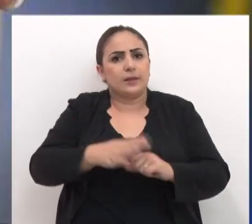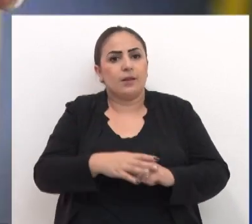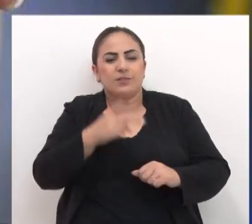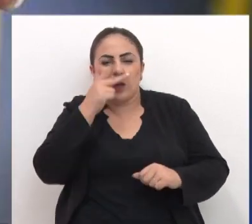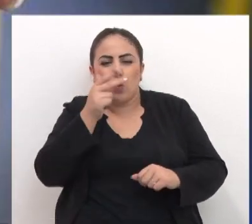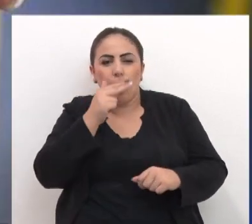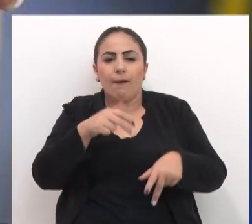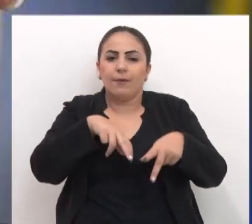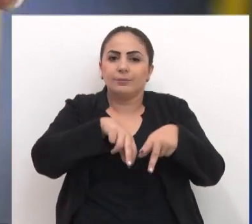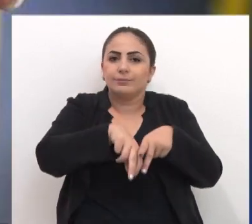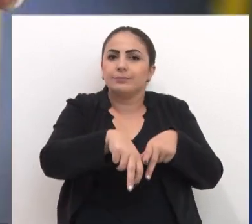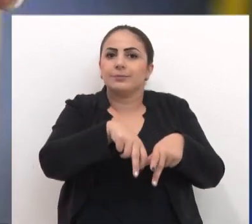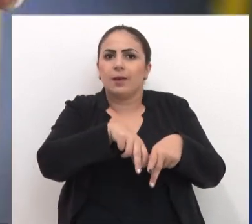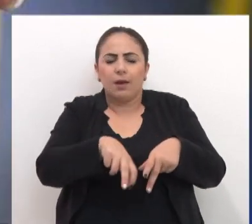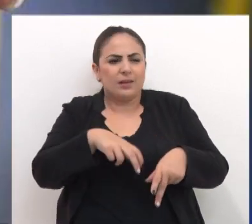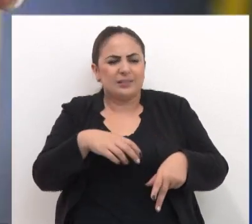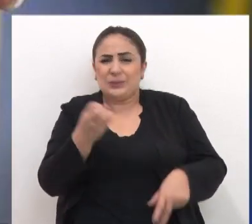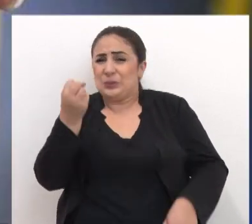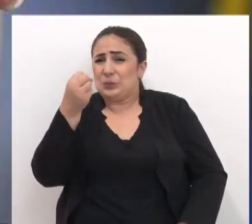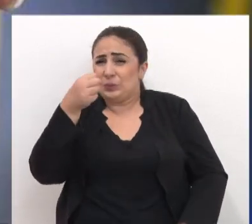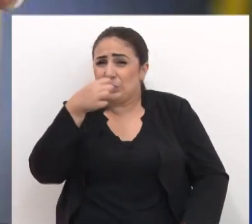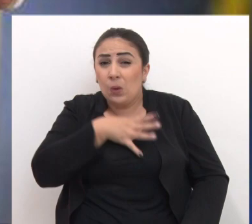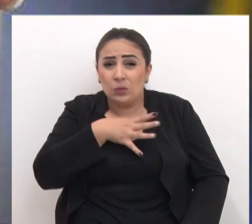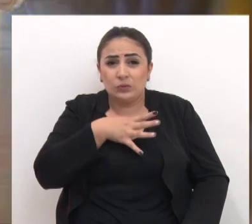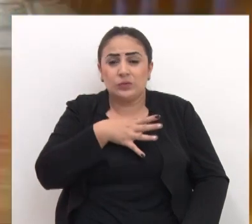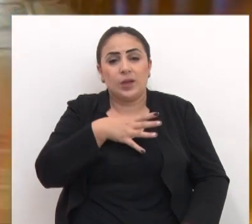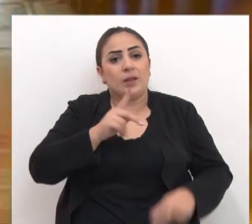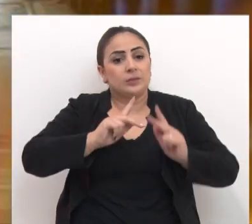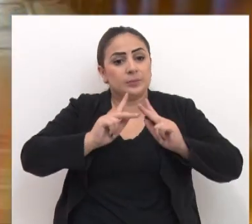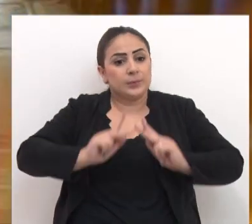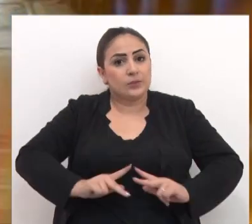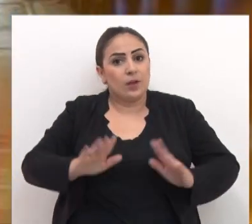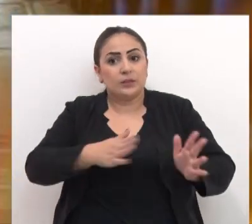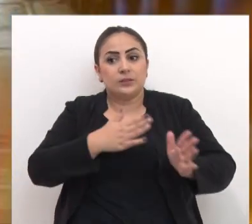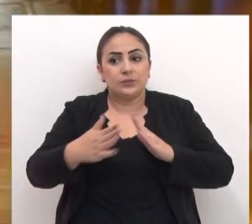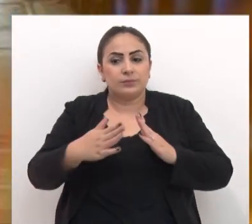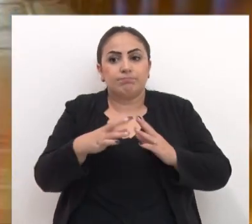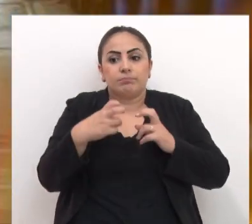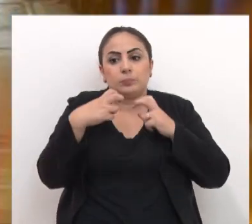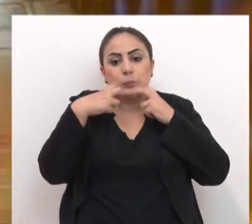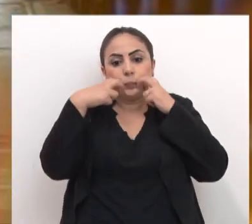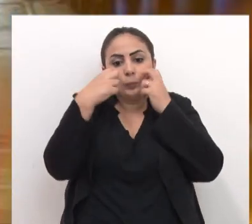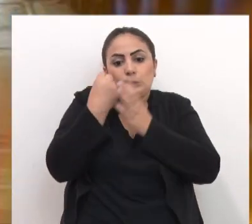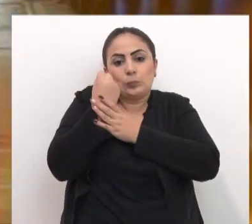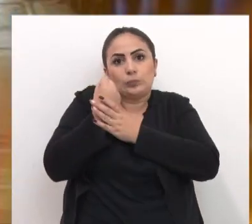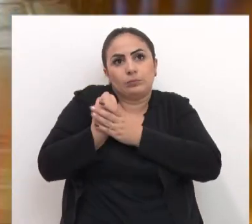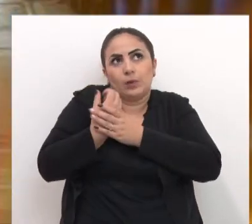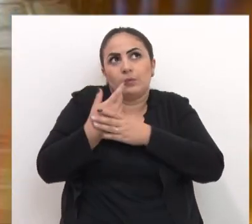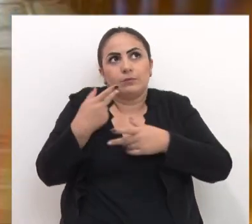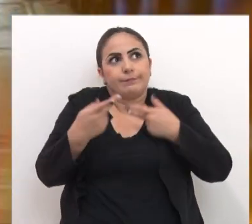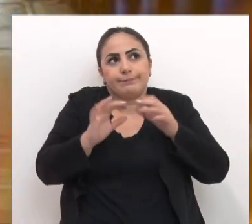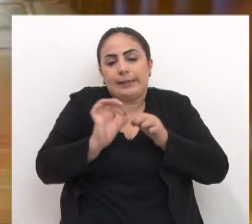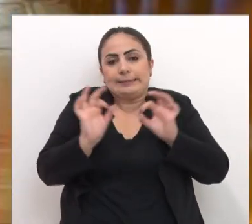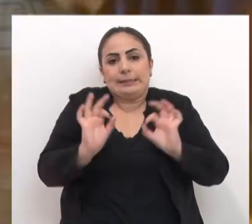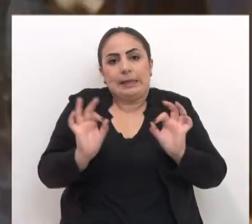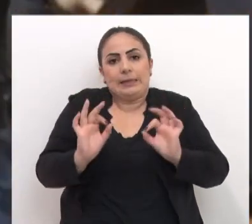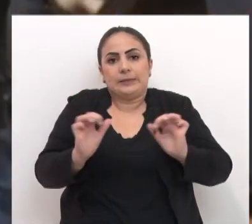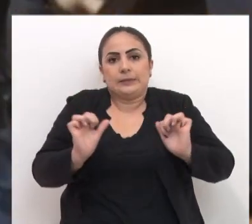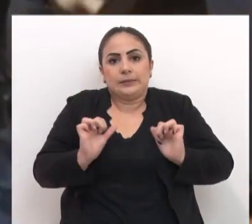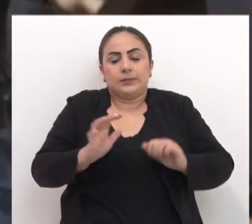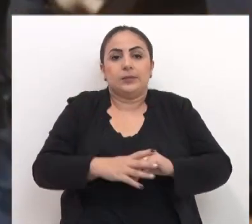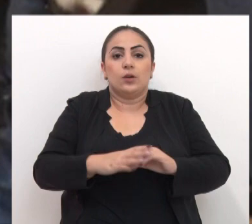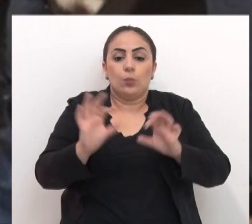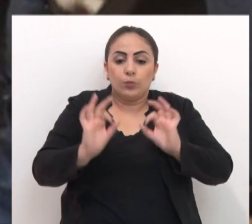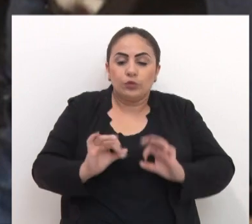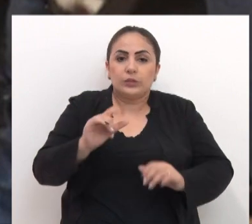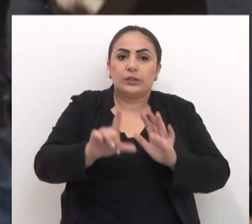palavra correta entendeu ficam ali se espregando nojentamente e as pessoas muitas vezes aquadas não tem o que fazer